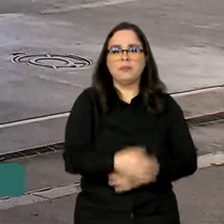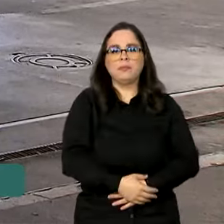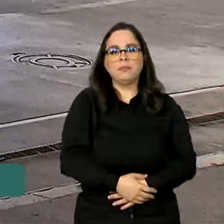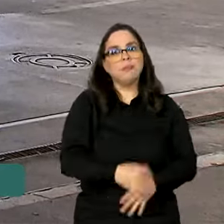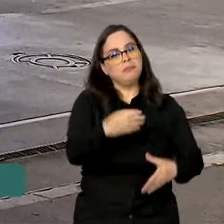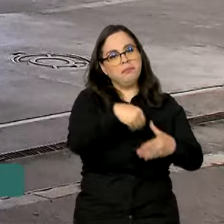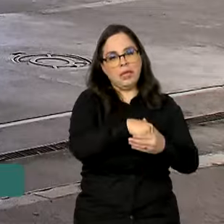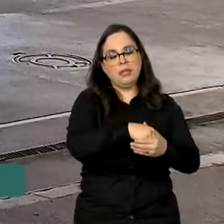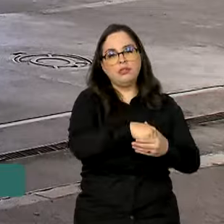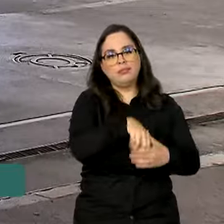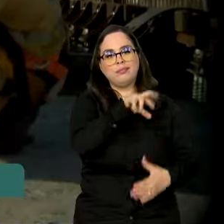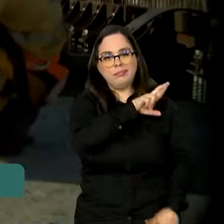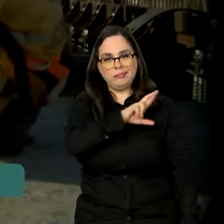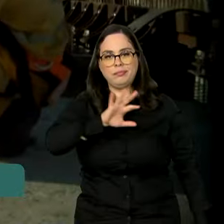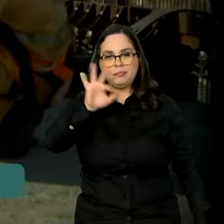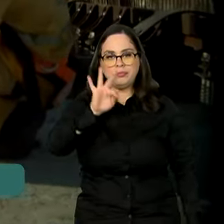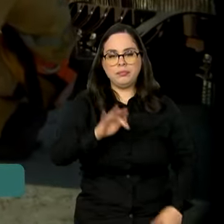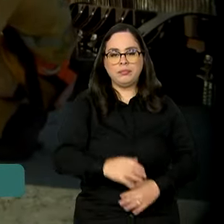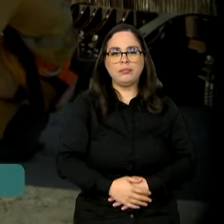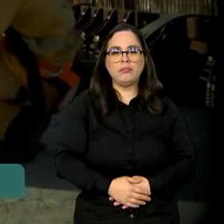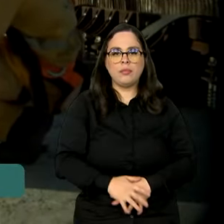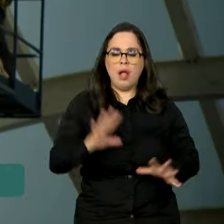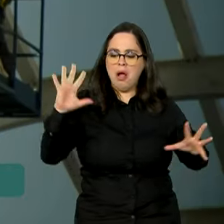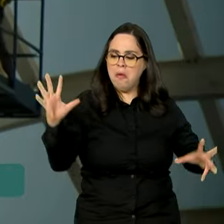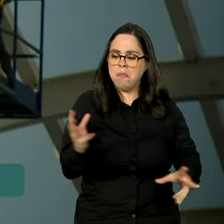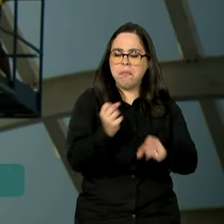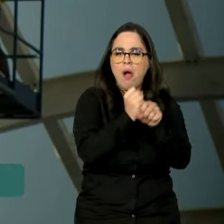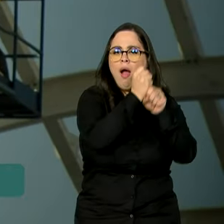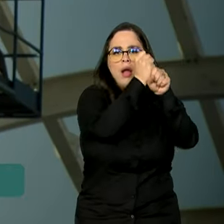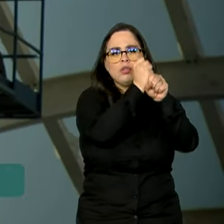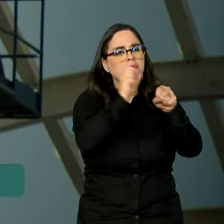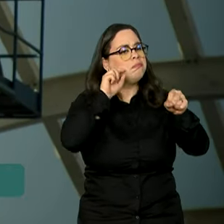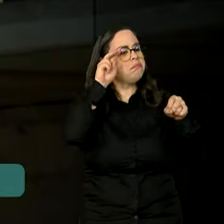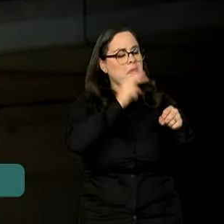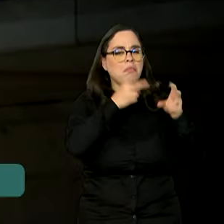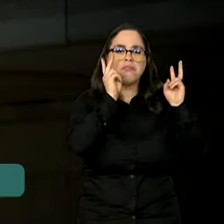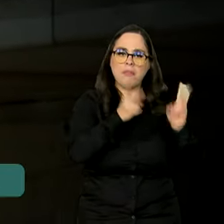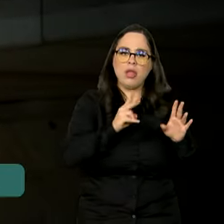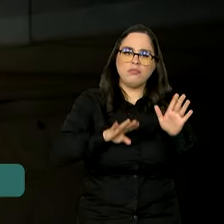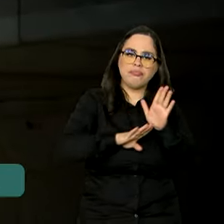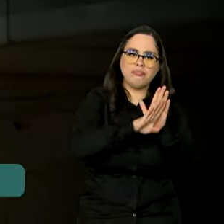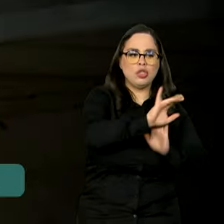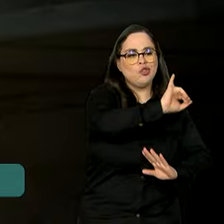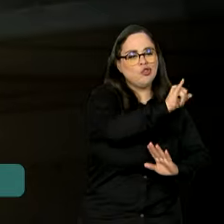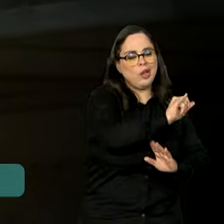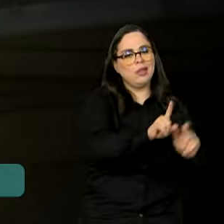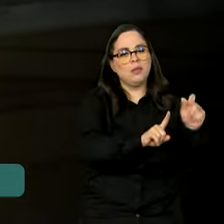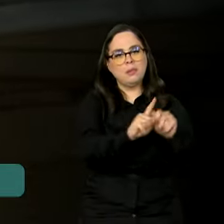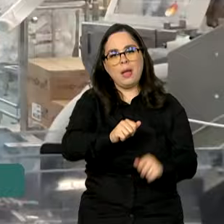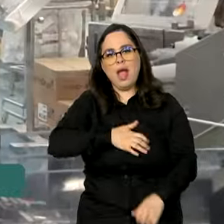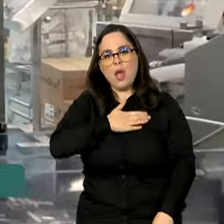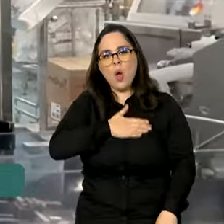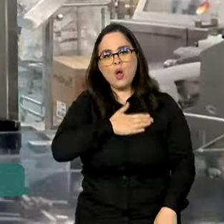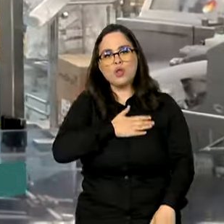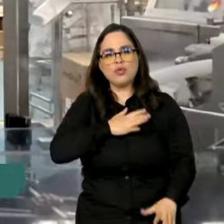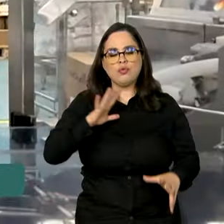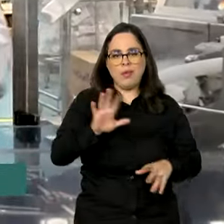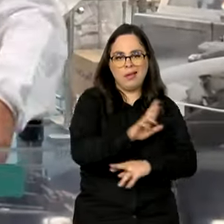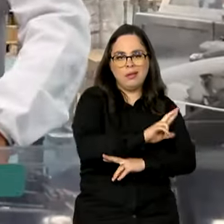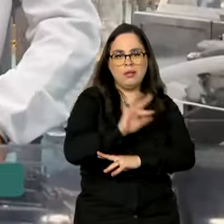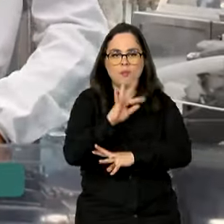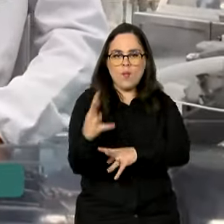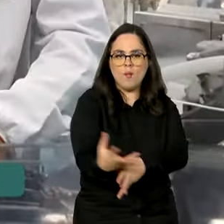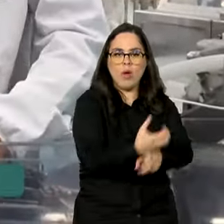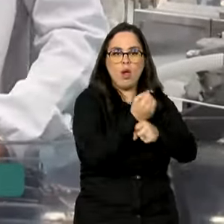resultado, segundo a Receita. No acumulado do ano, a tendência é a mesma. De janeiro a agosto, a Receita já arrecadou